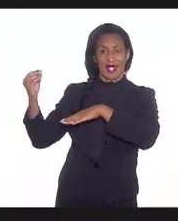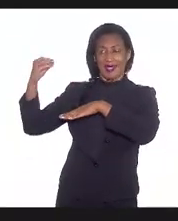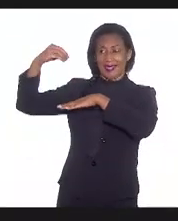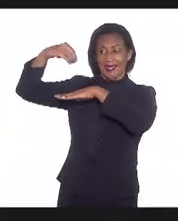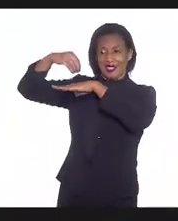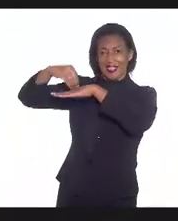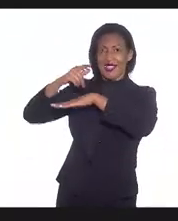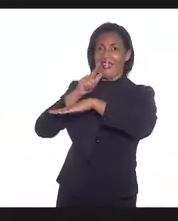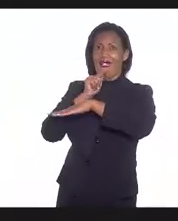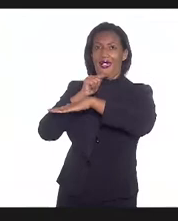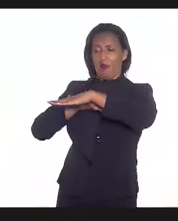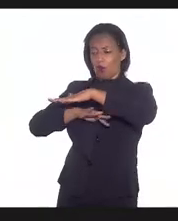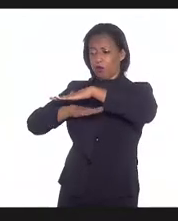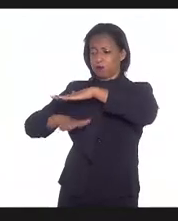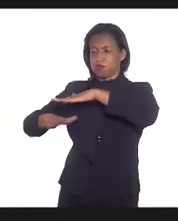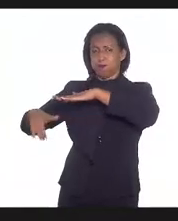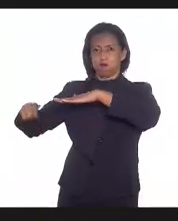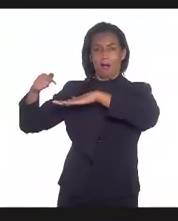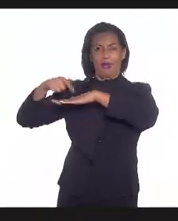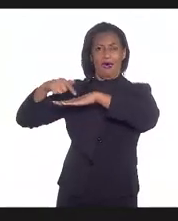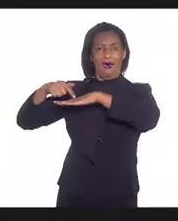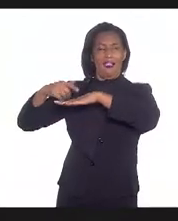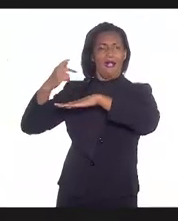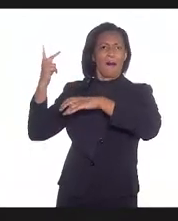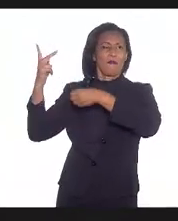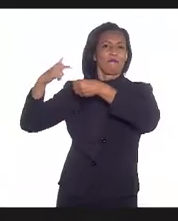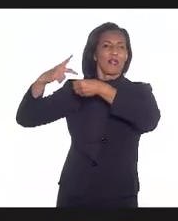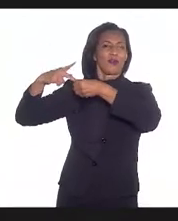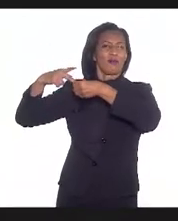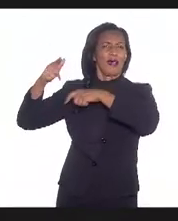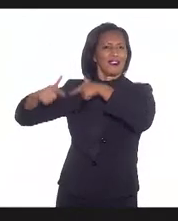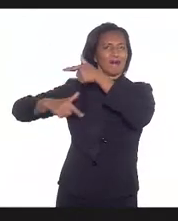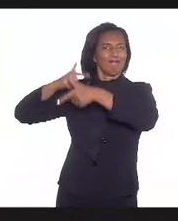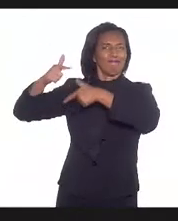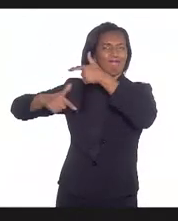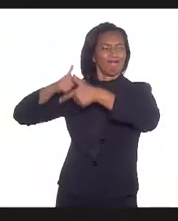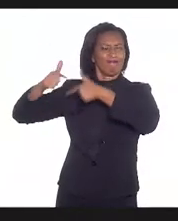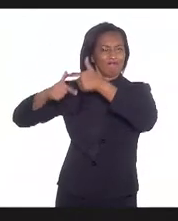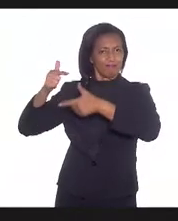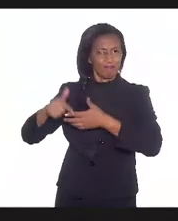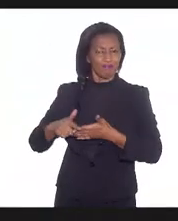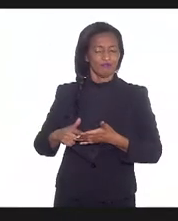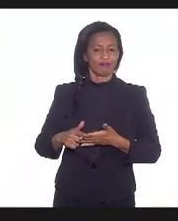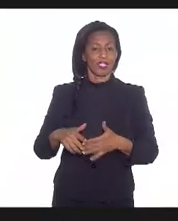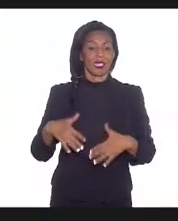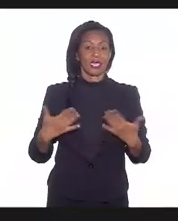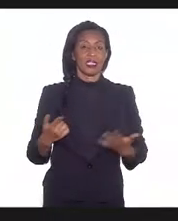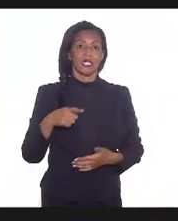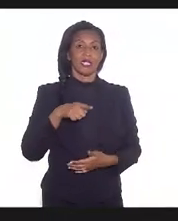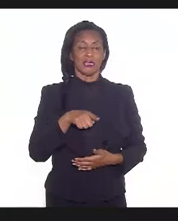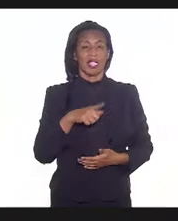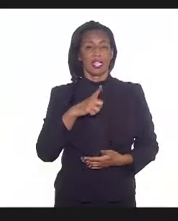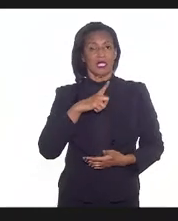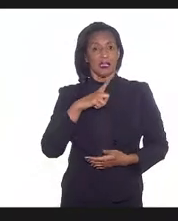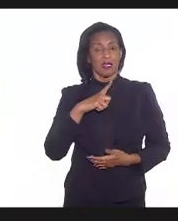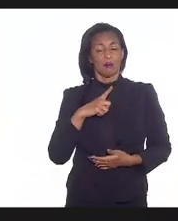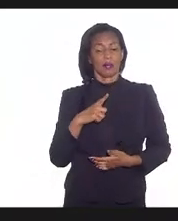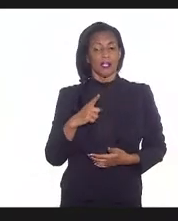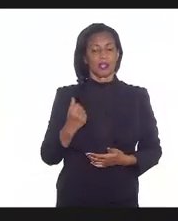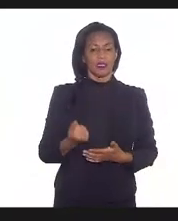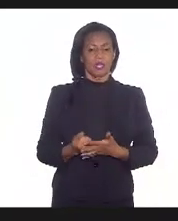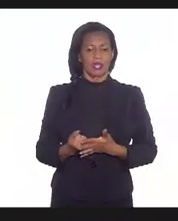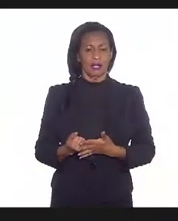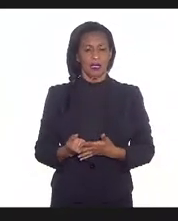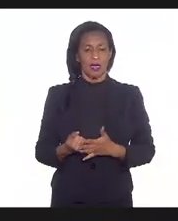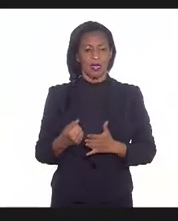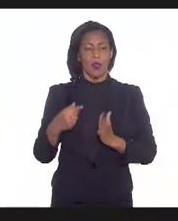plataformas, isso aqui é dado oficial, dado da ANP. E daí, eu também cito a não observância